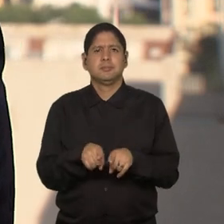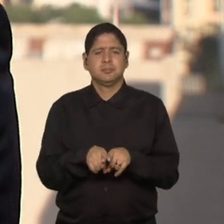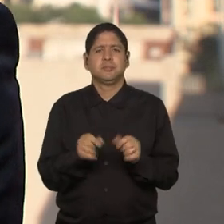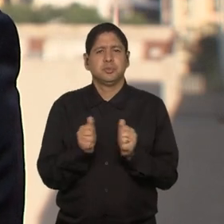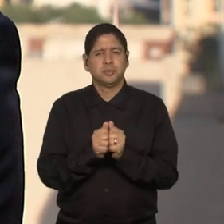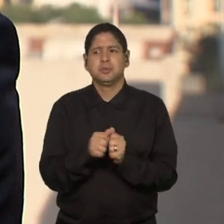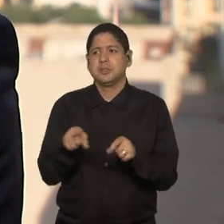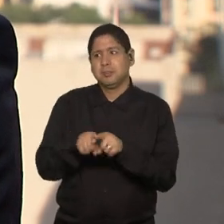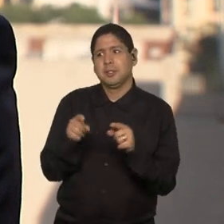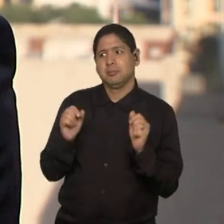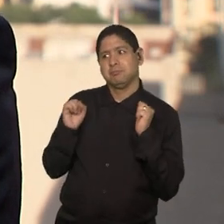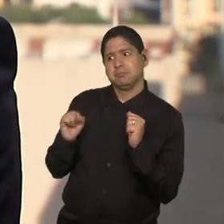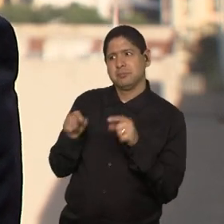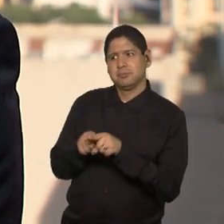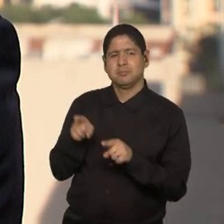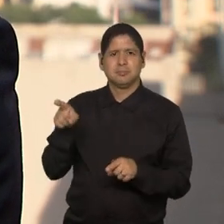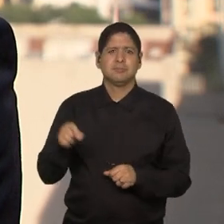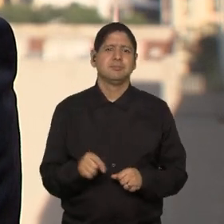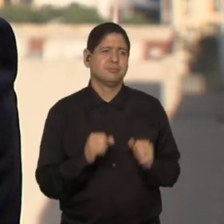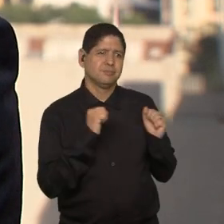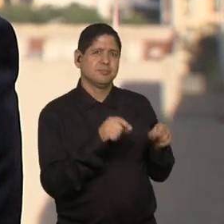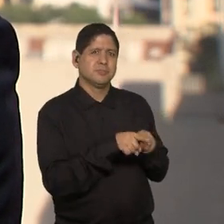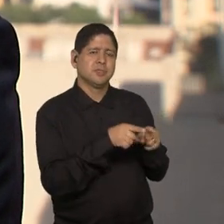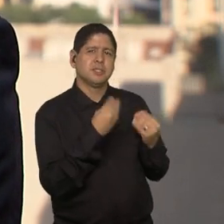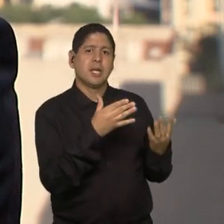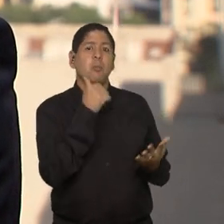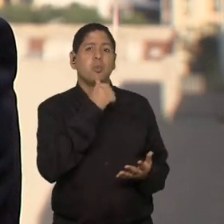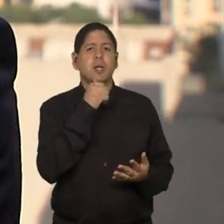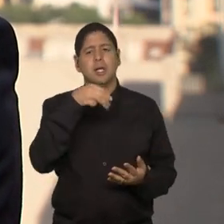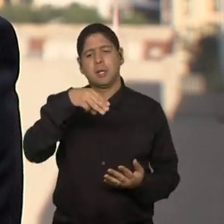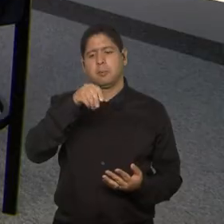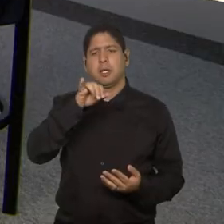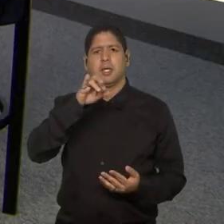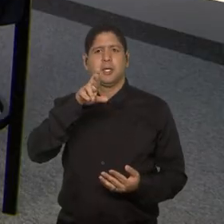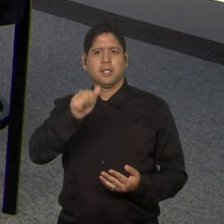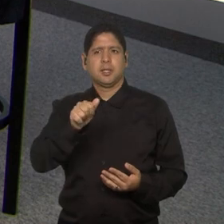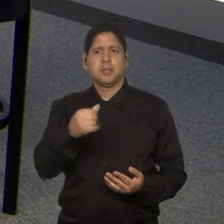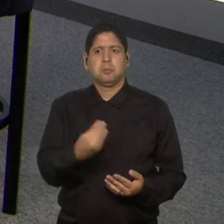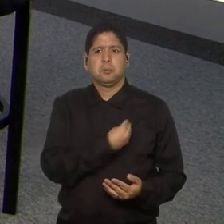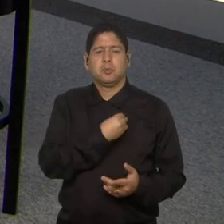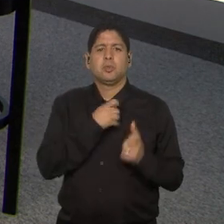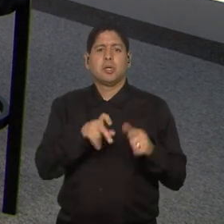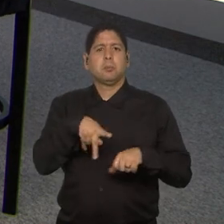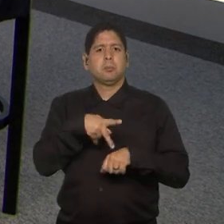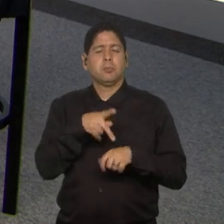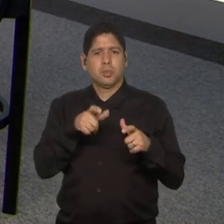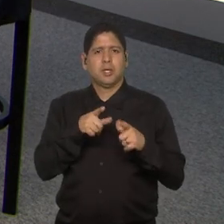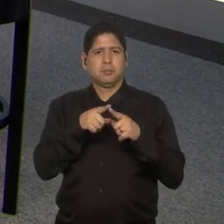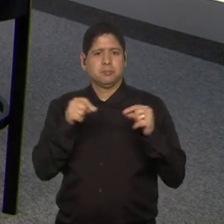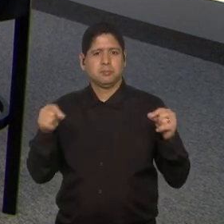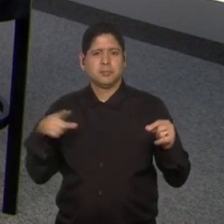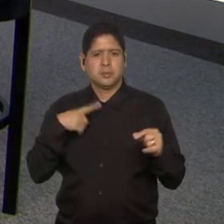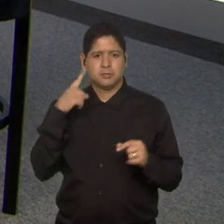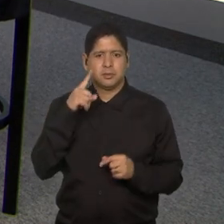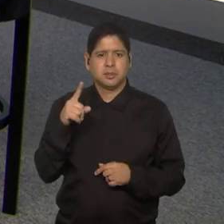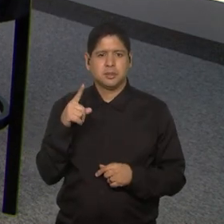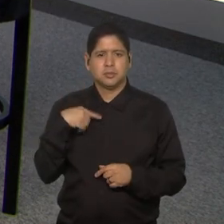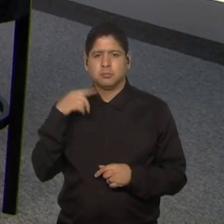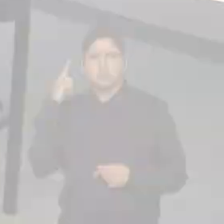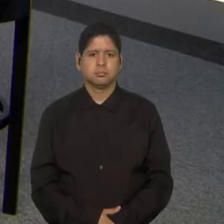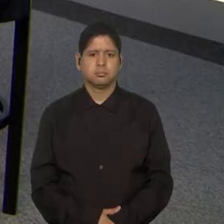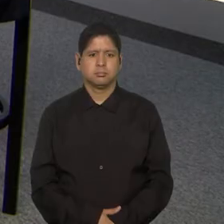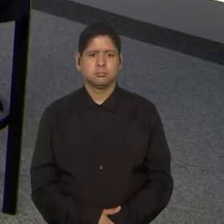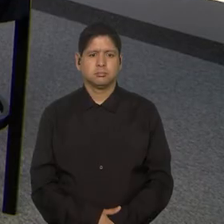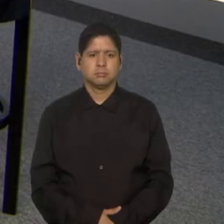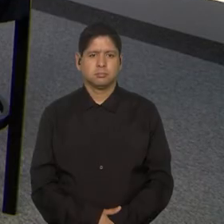na torcida também. Eu vou passar a palavra, então, para a Maíra. Maíra, que está em Brasília. Maíra, não está em Brasília? Não está me ouvindo